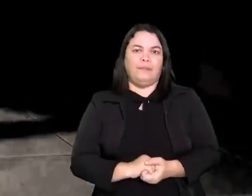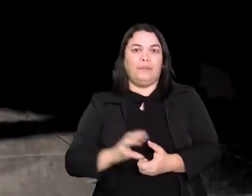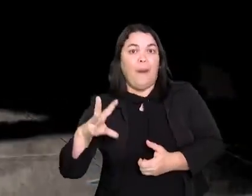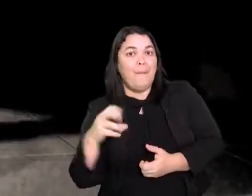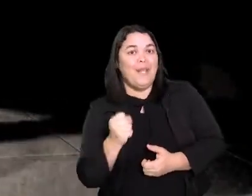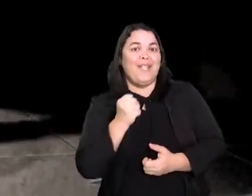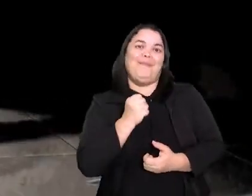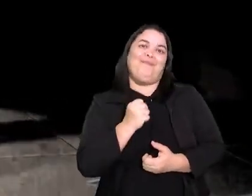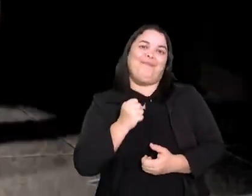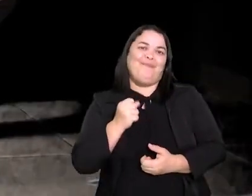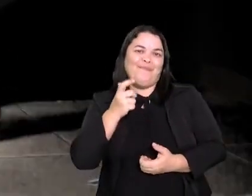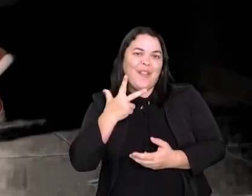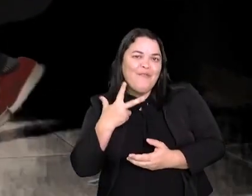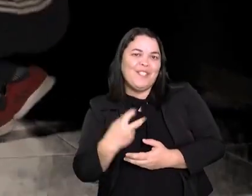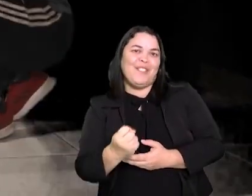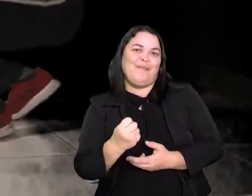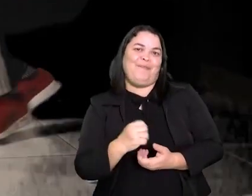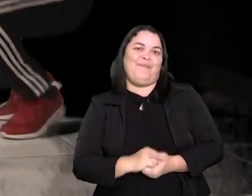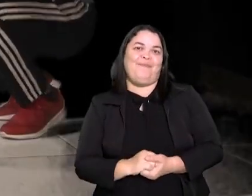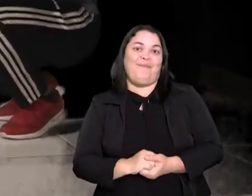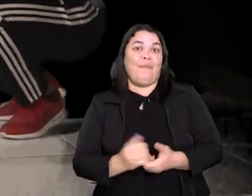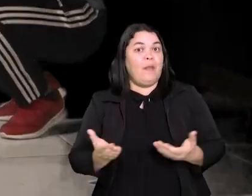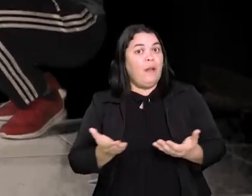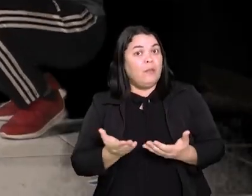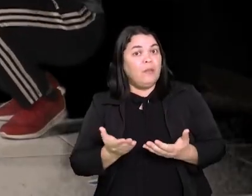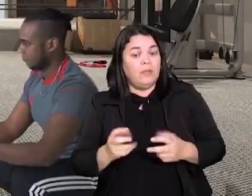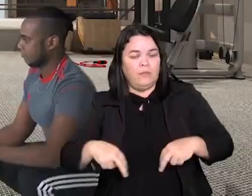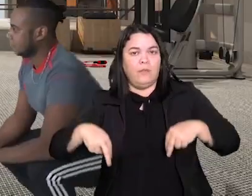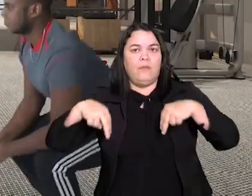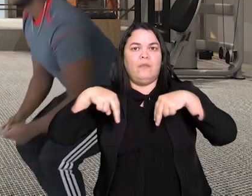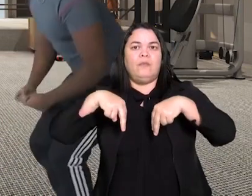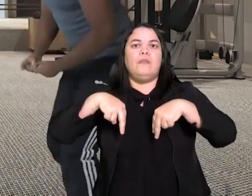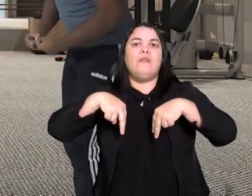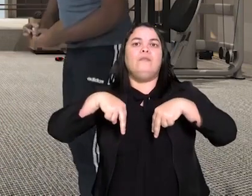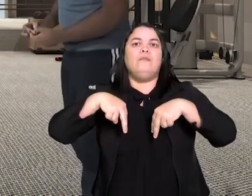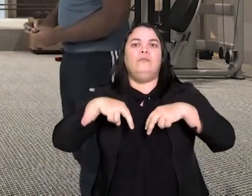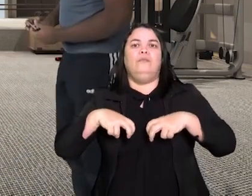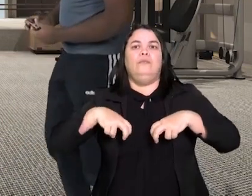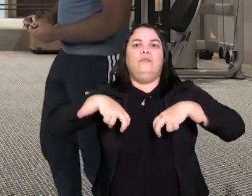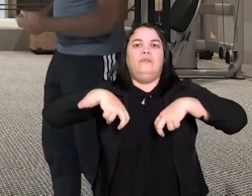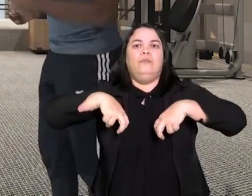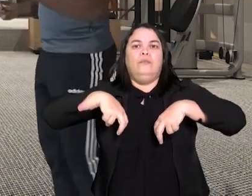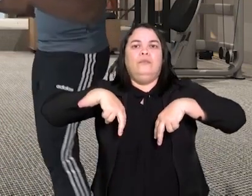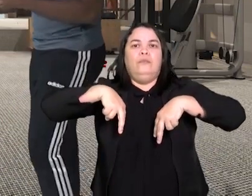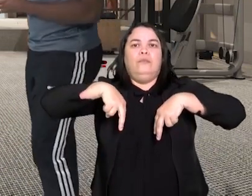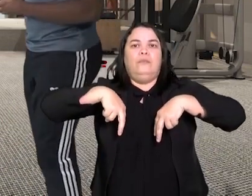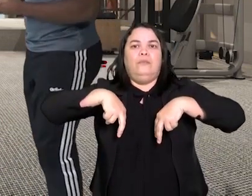peguei os prendedores certo? a gente agora vai levantar um pouco mais